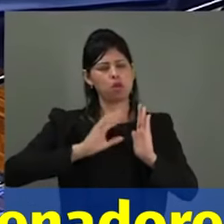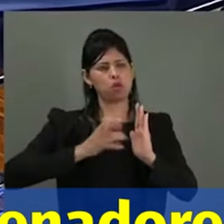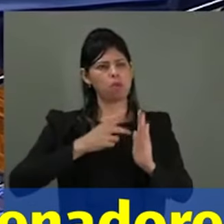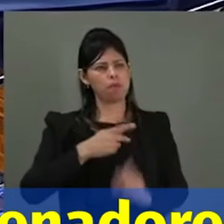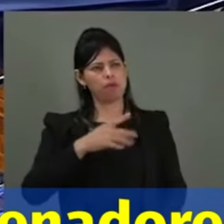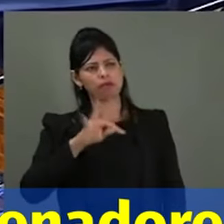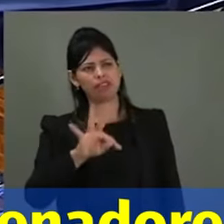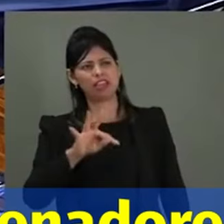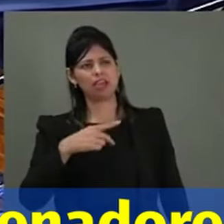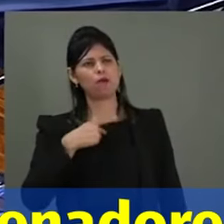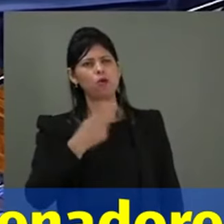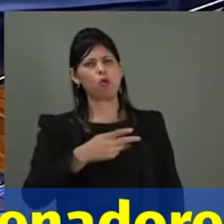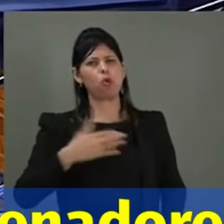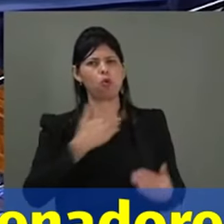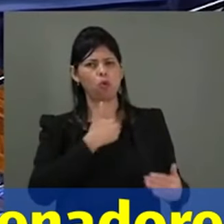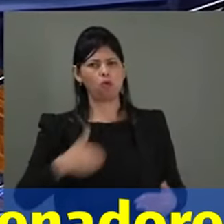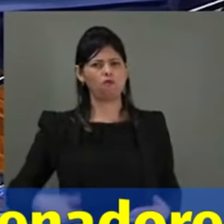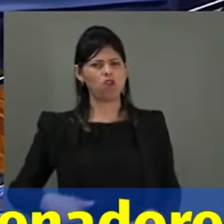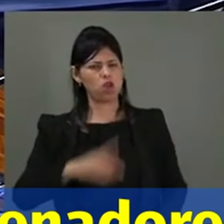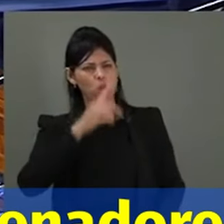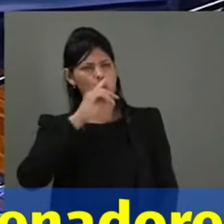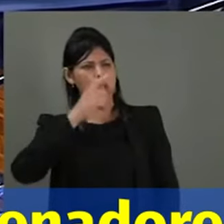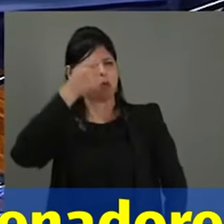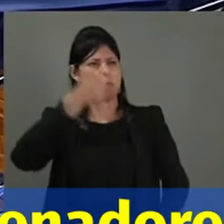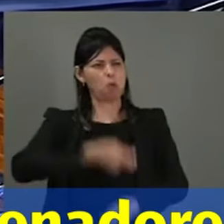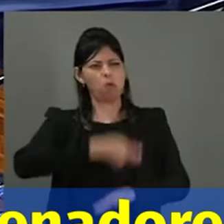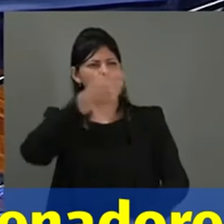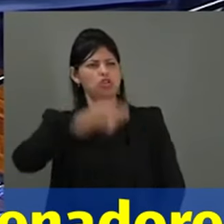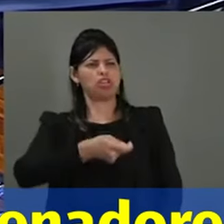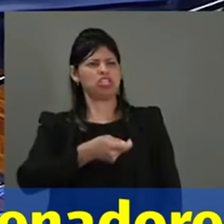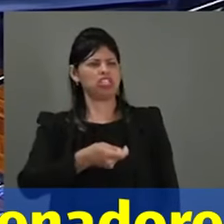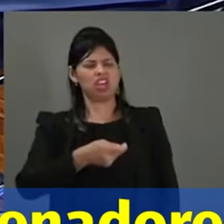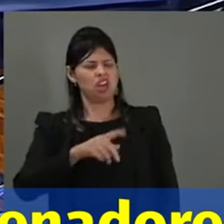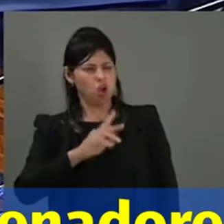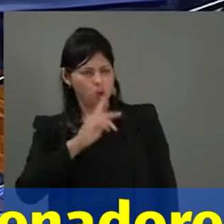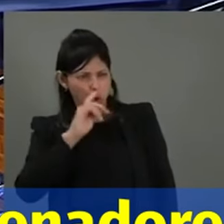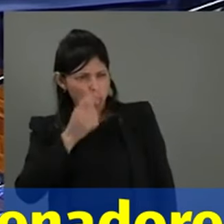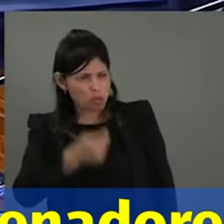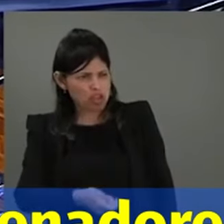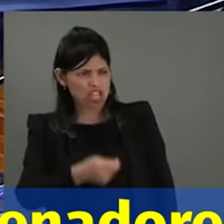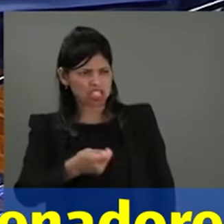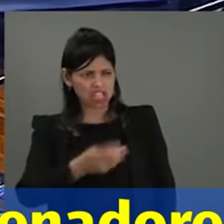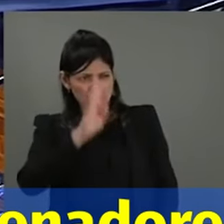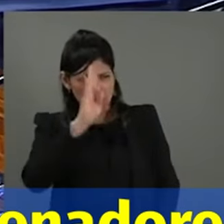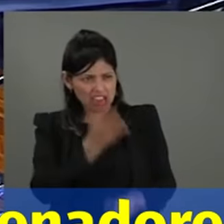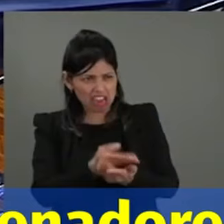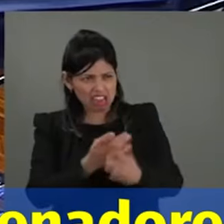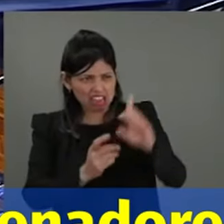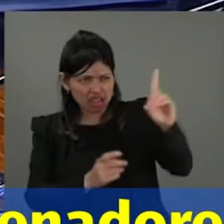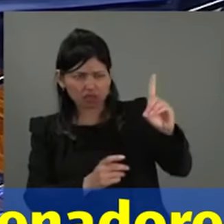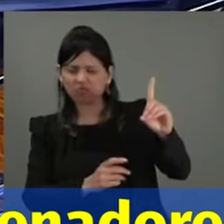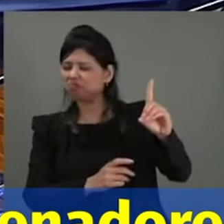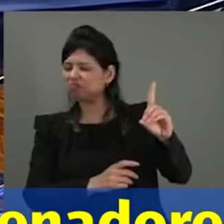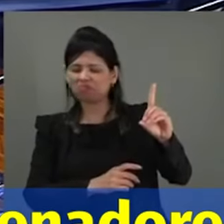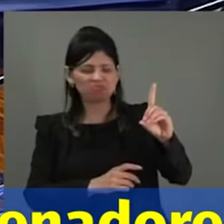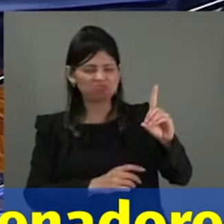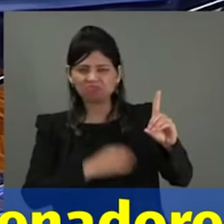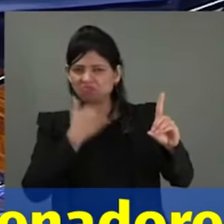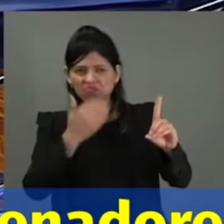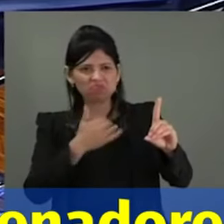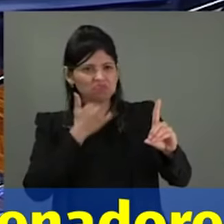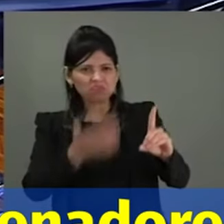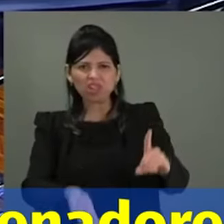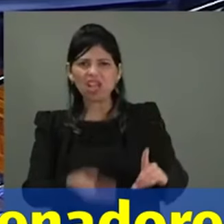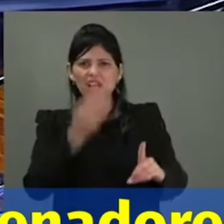comunista. Comunista não crê em Deus, há uma cadeia de autoridade que dirige a vida,